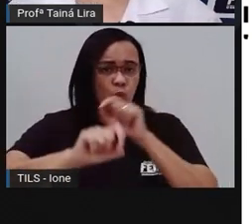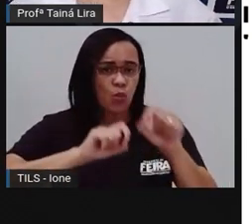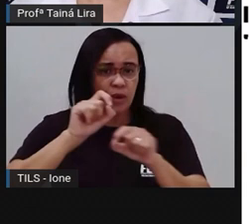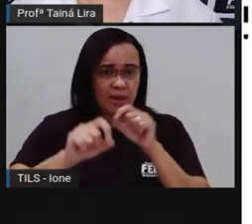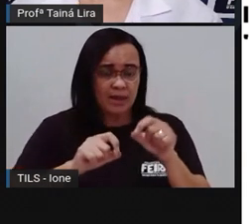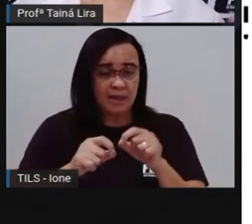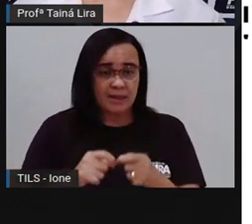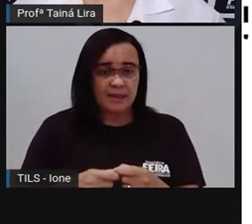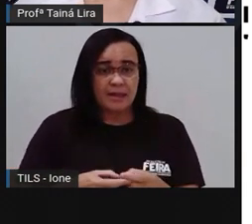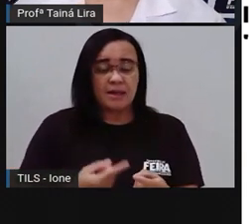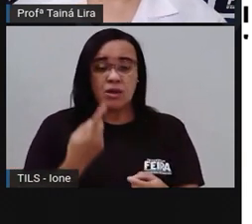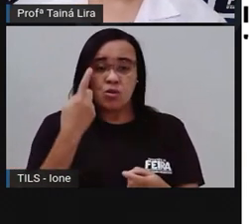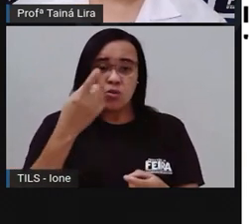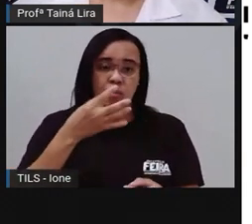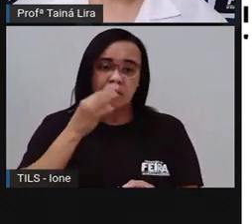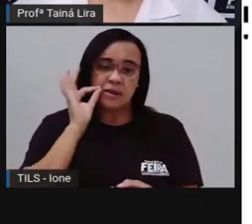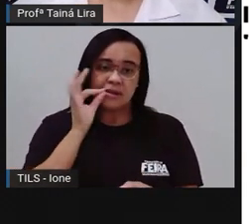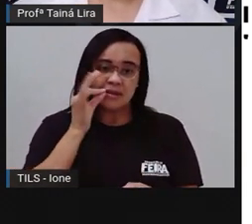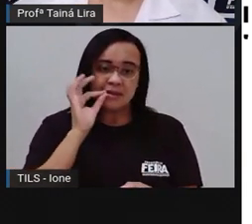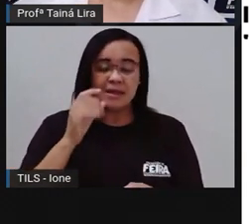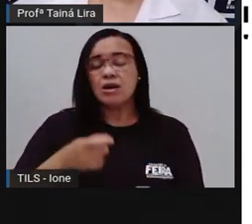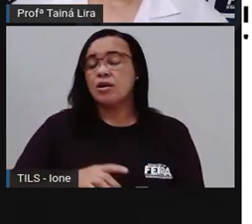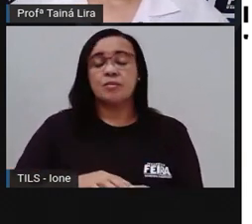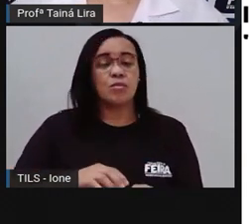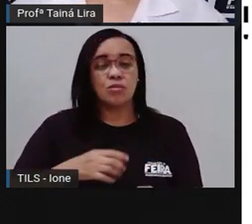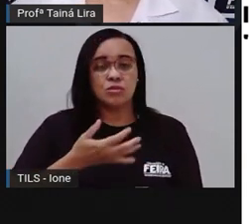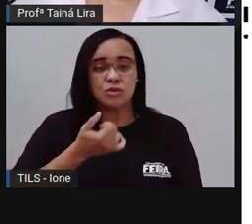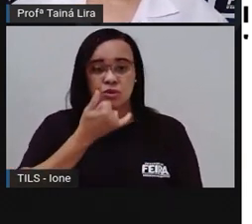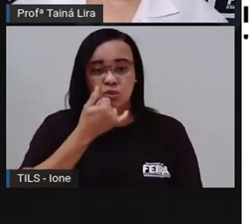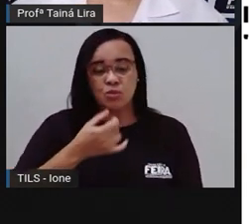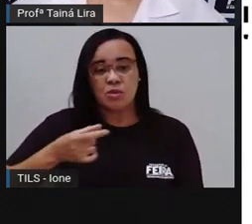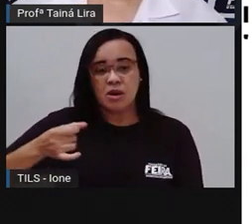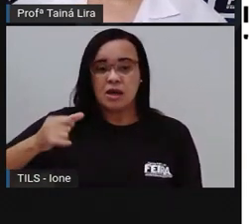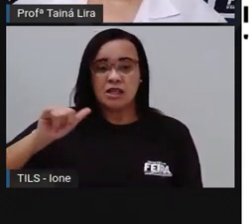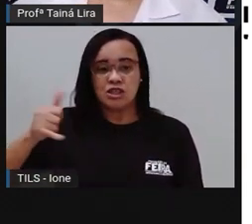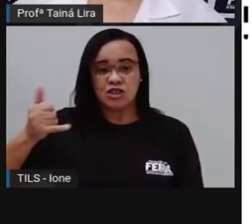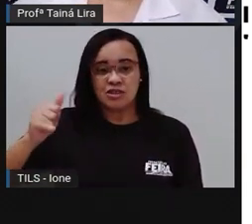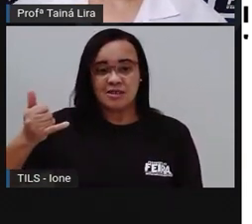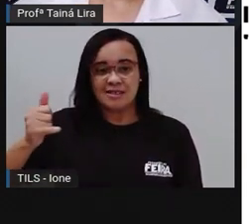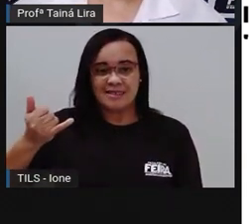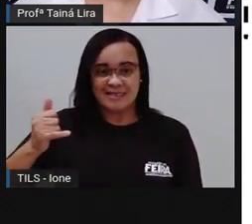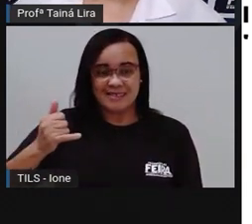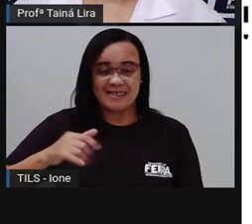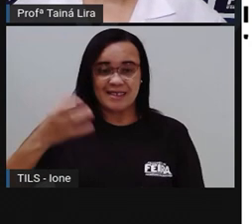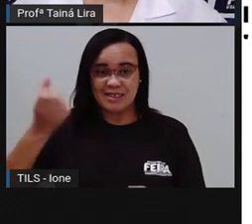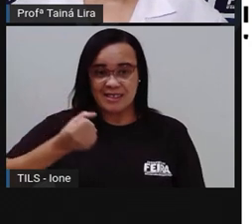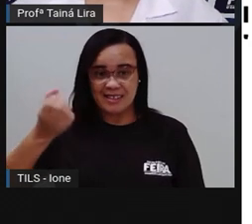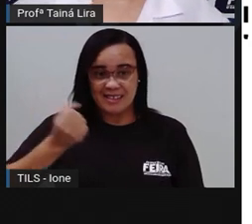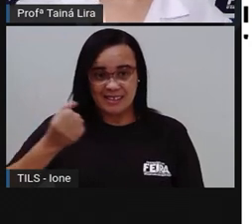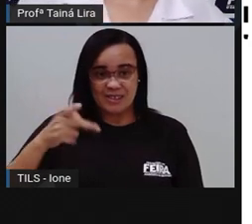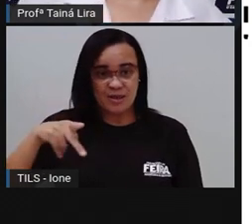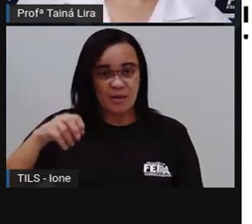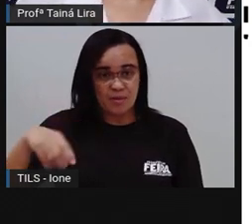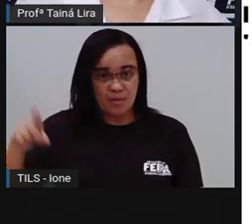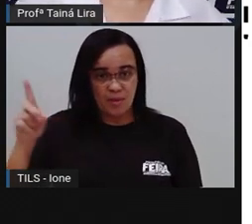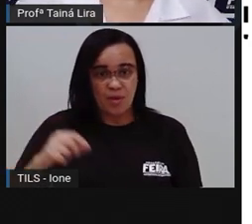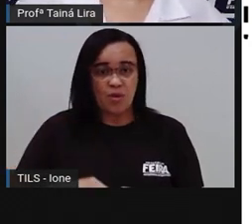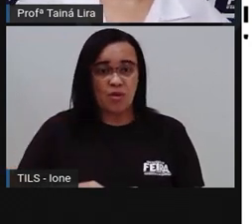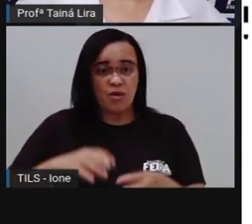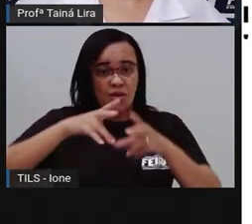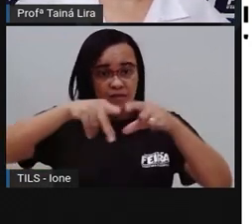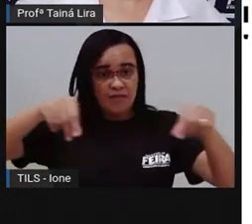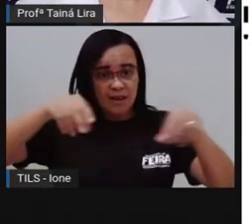Uma xícara de leite em pó. Duas xícaras de farinha de trigo. Uma colher de